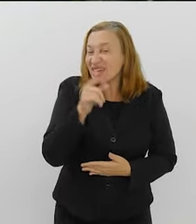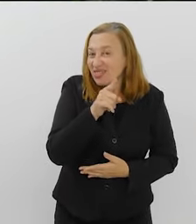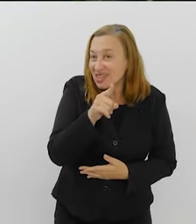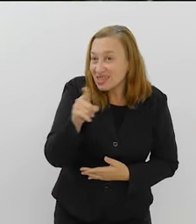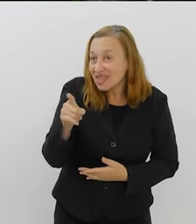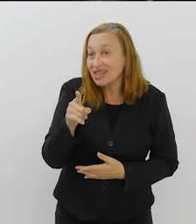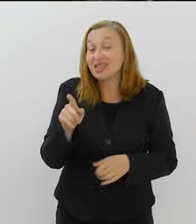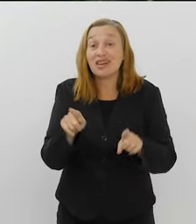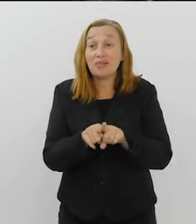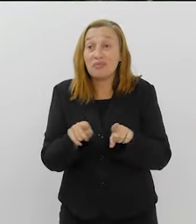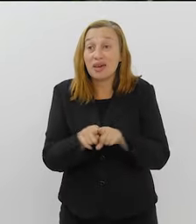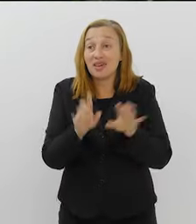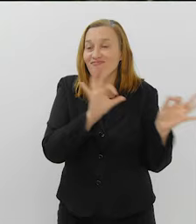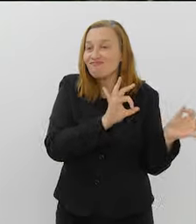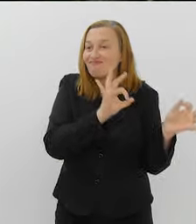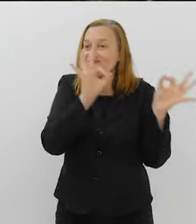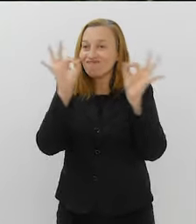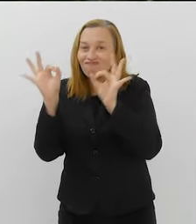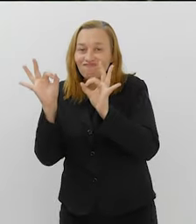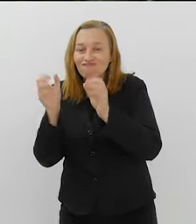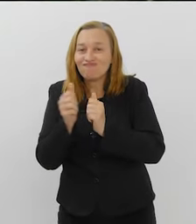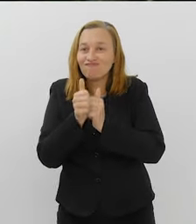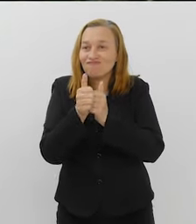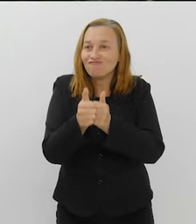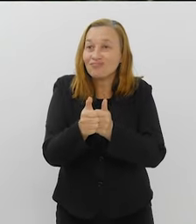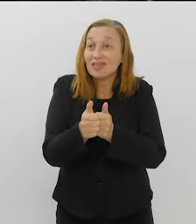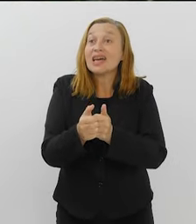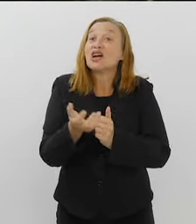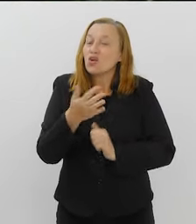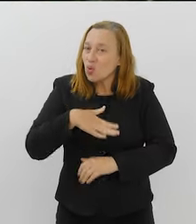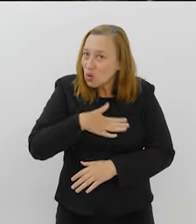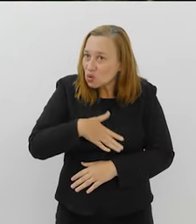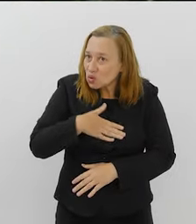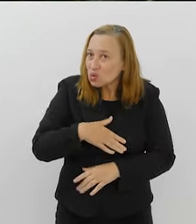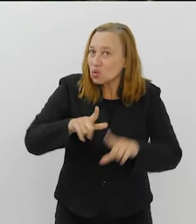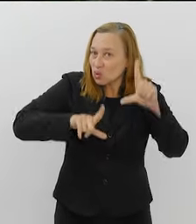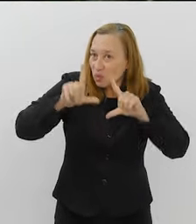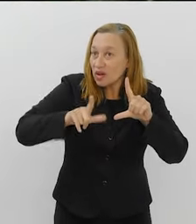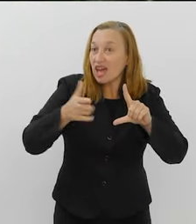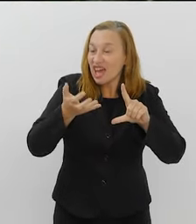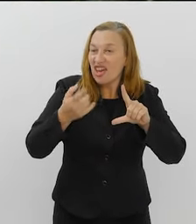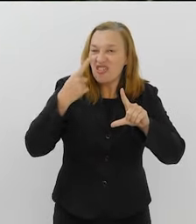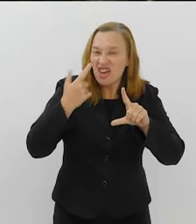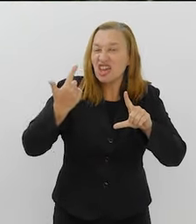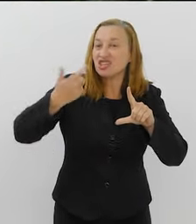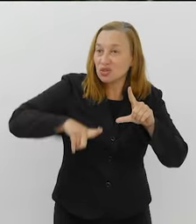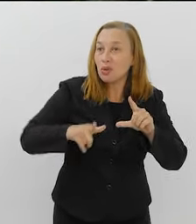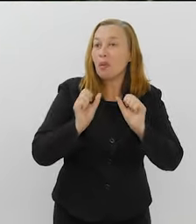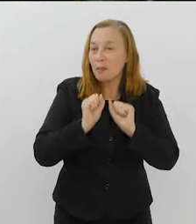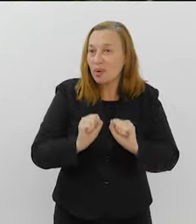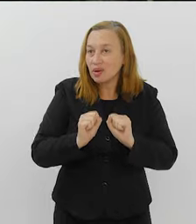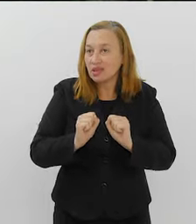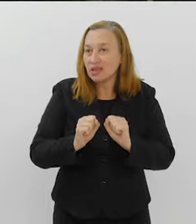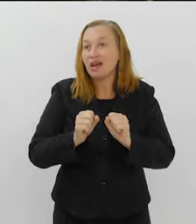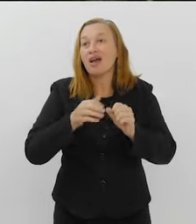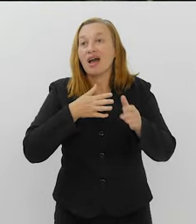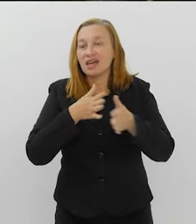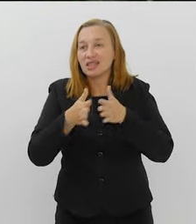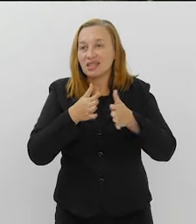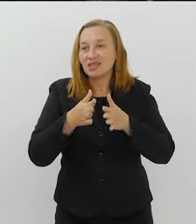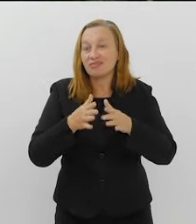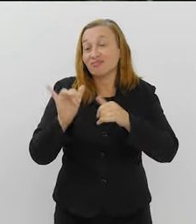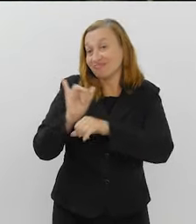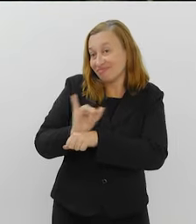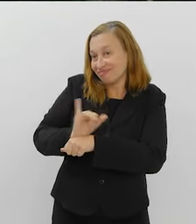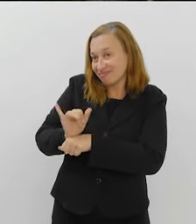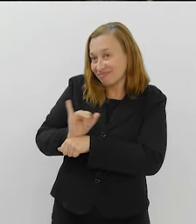Obrigada também a você que nos acompanhou até aqui. Se gostou do programa, quiser rever, você pode acessar o nosso